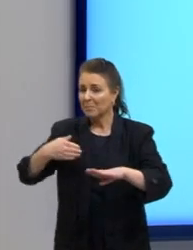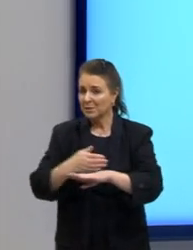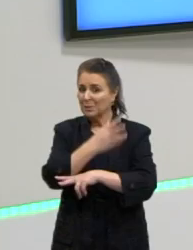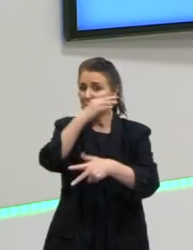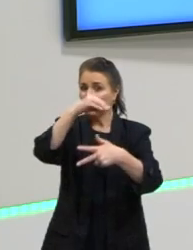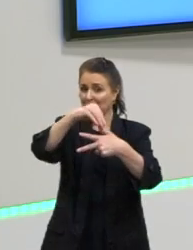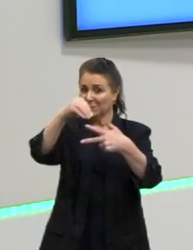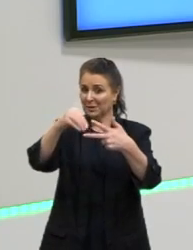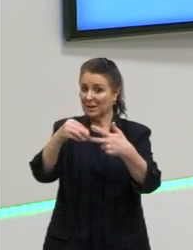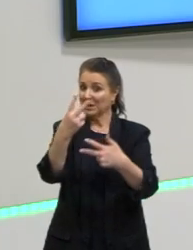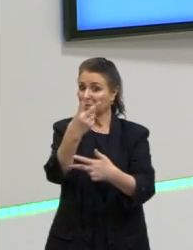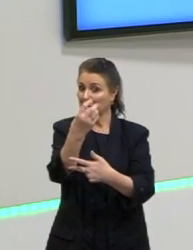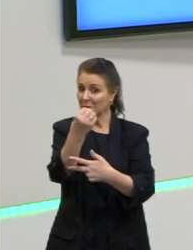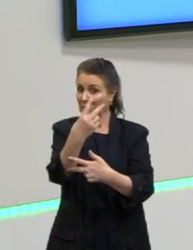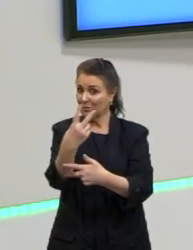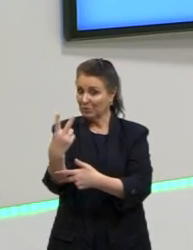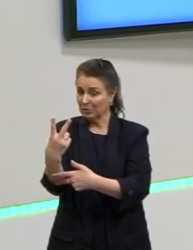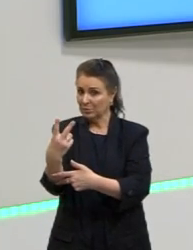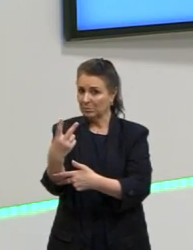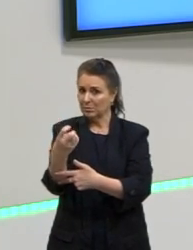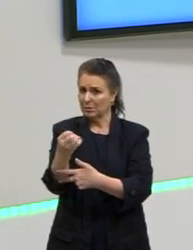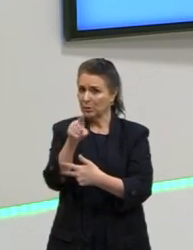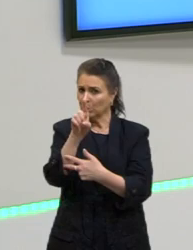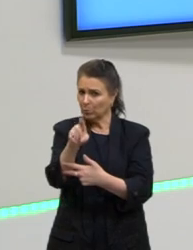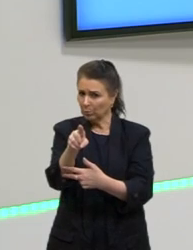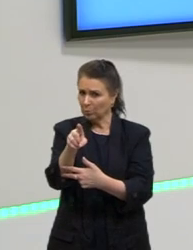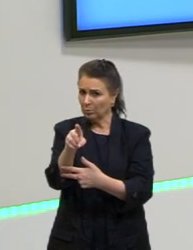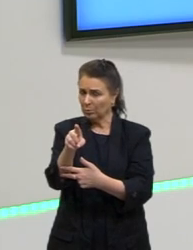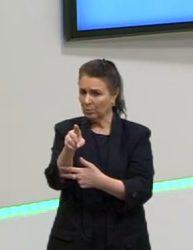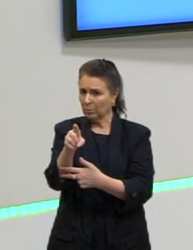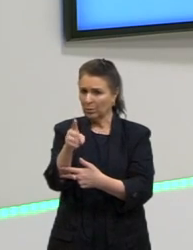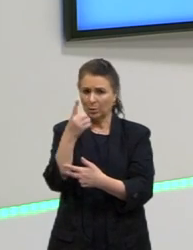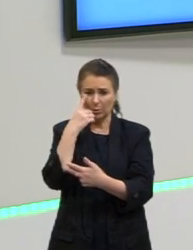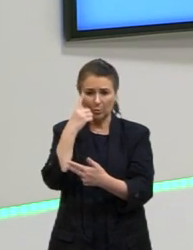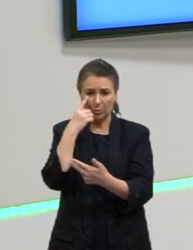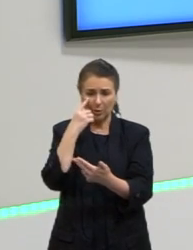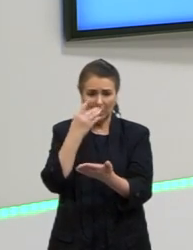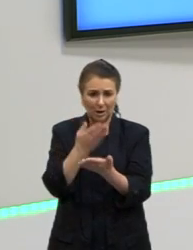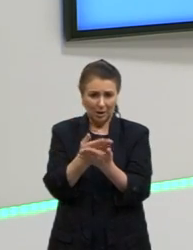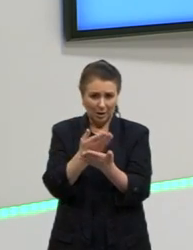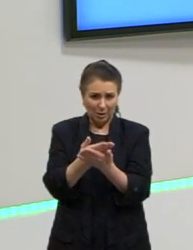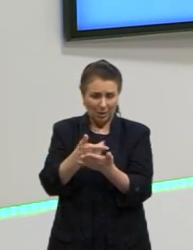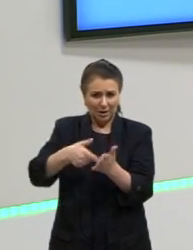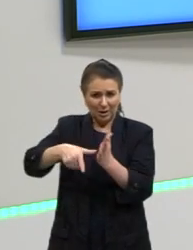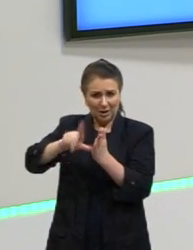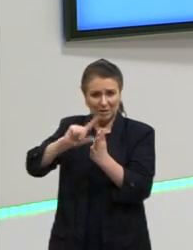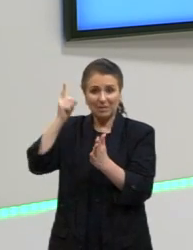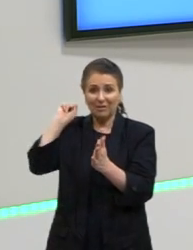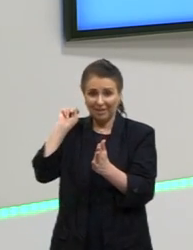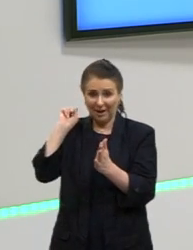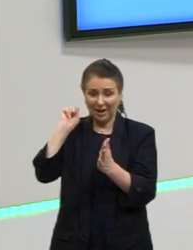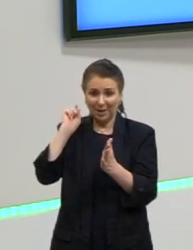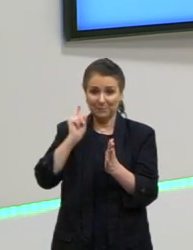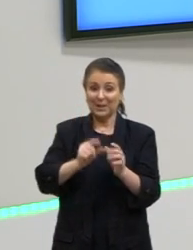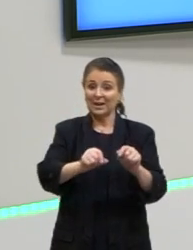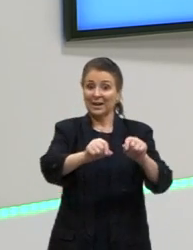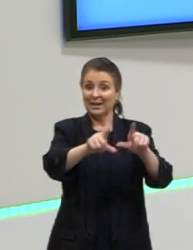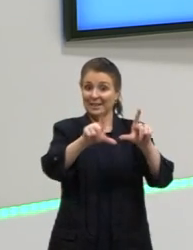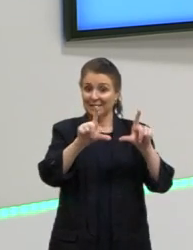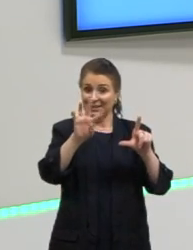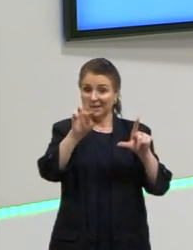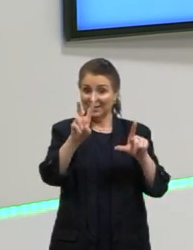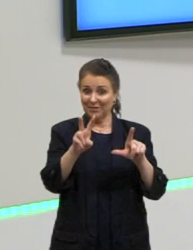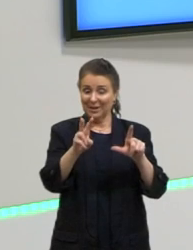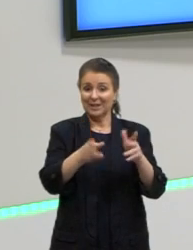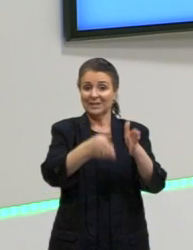2022 e se tu ficou sem assistir as aulas anteriores vai lá no canal da TV se educ o